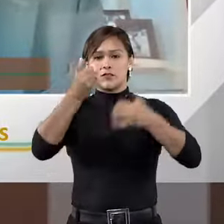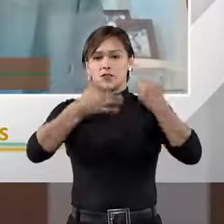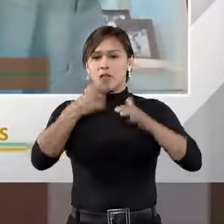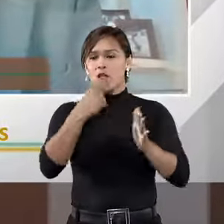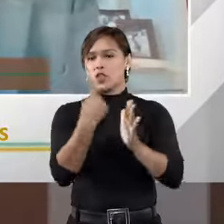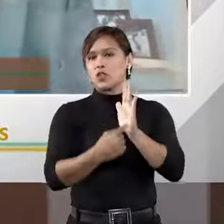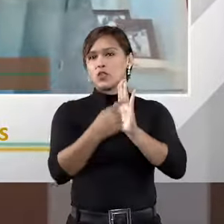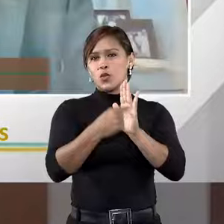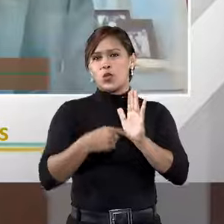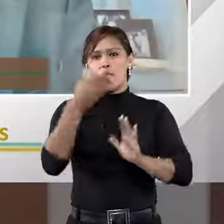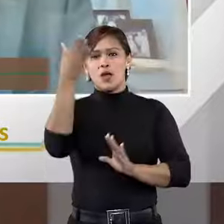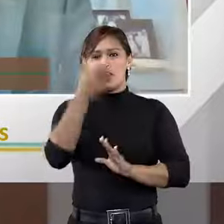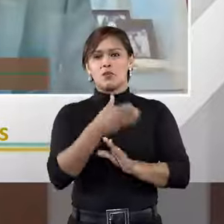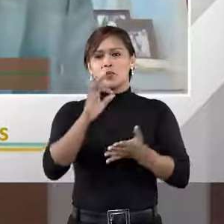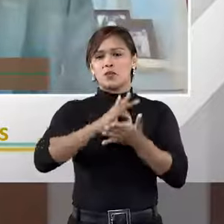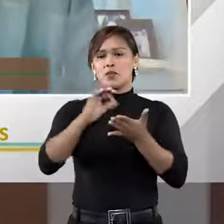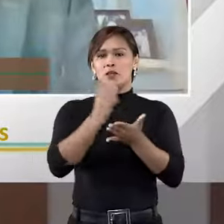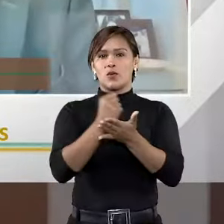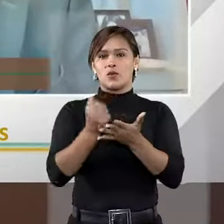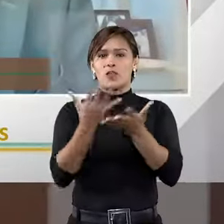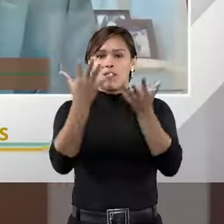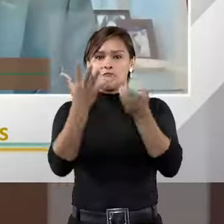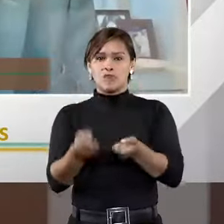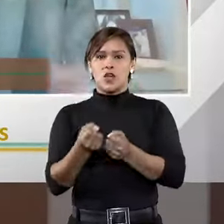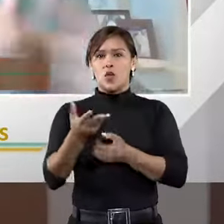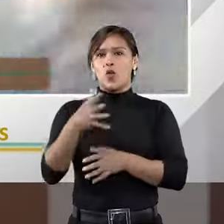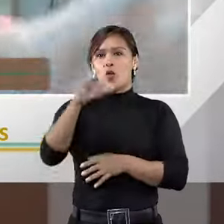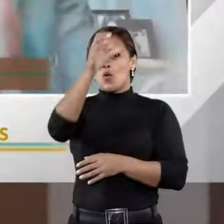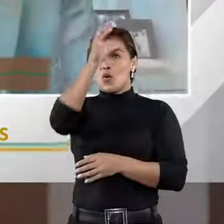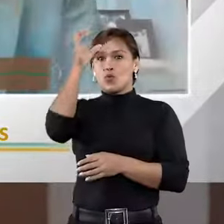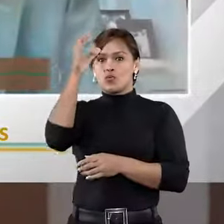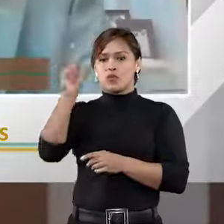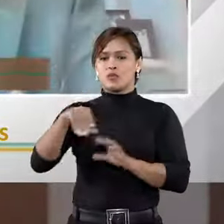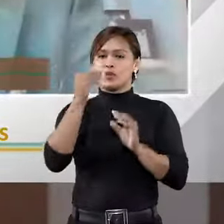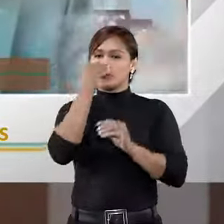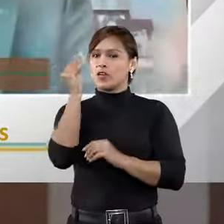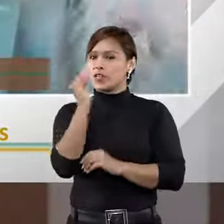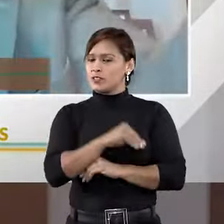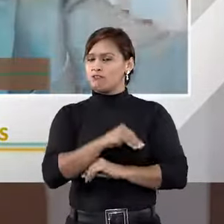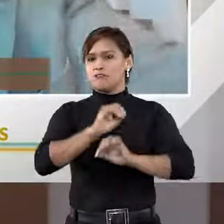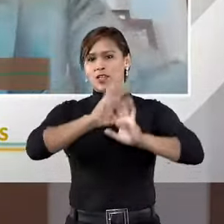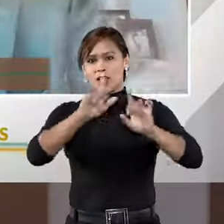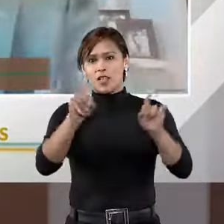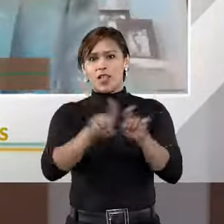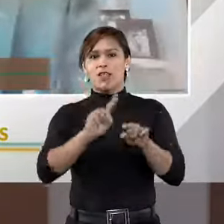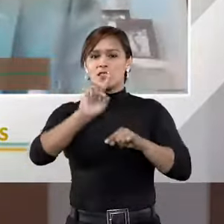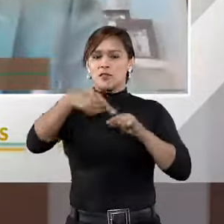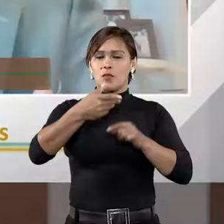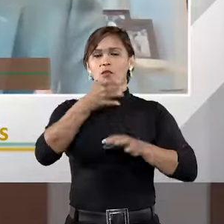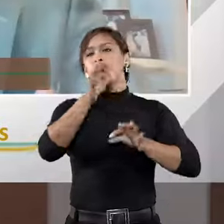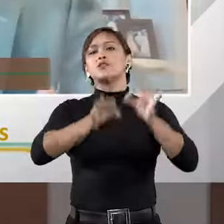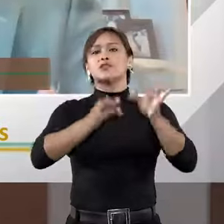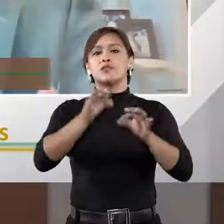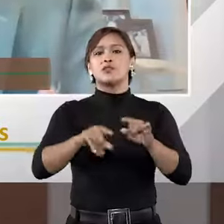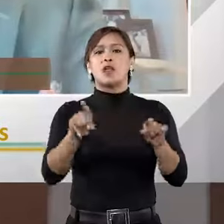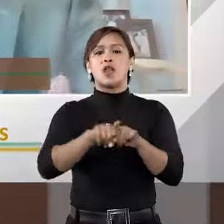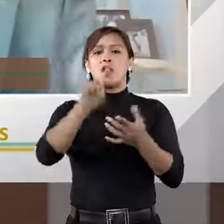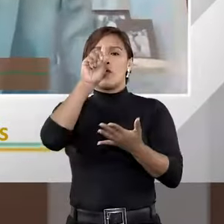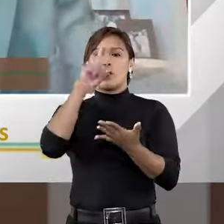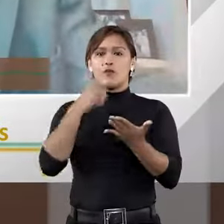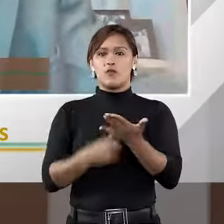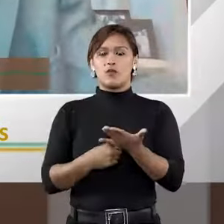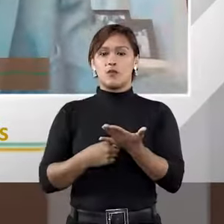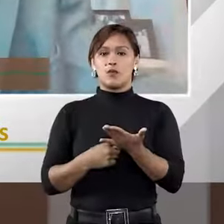a cláusula por ser um contrato de adesão, relação de consumo. Isso foi rejeitado, evidentemente, eu sei que isso foi depois judicializado, o judiciário confirmou,